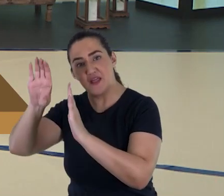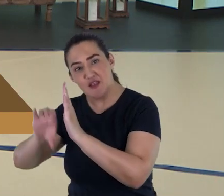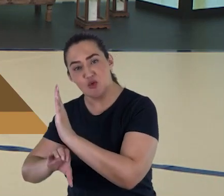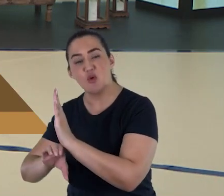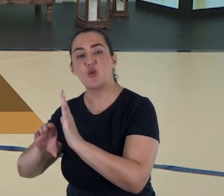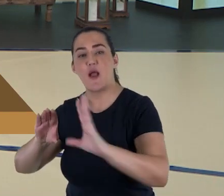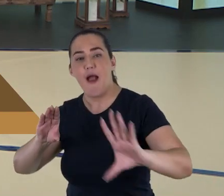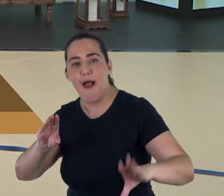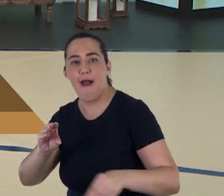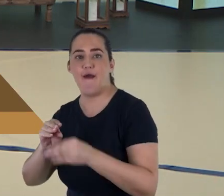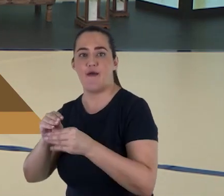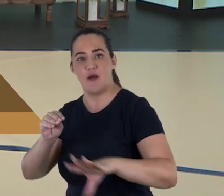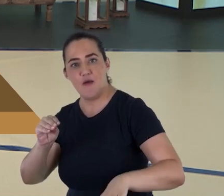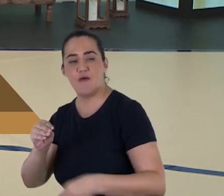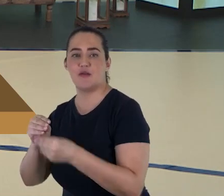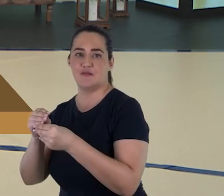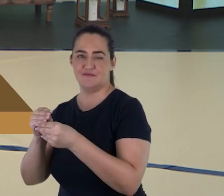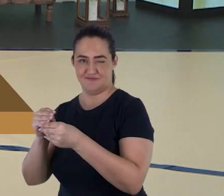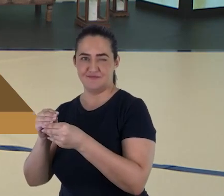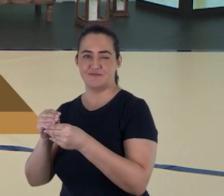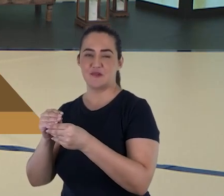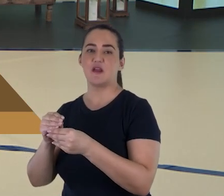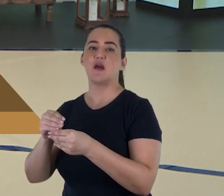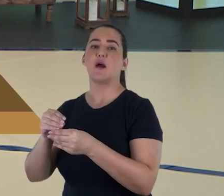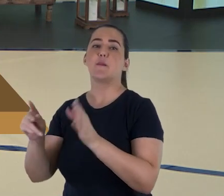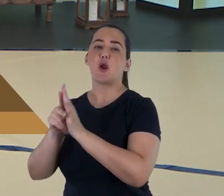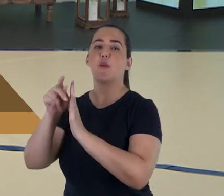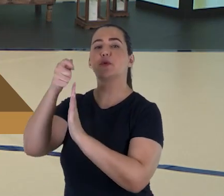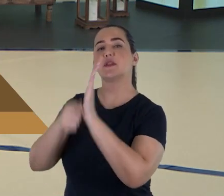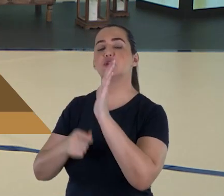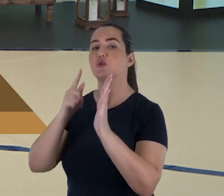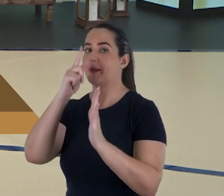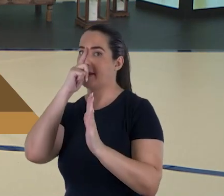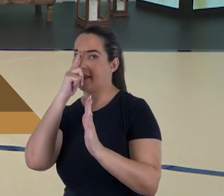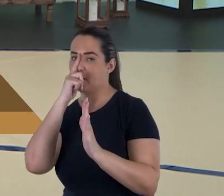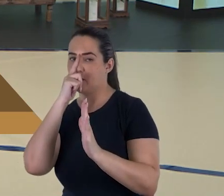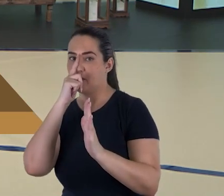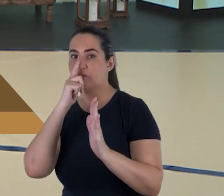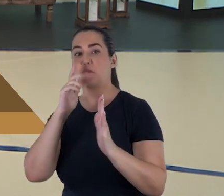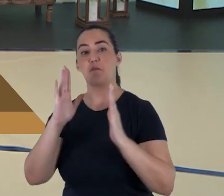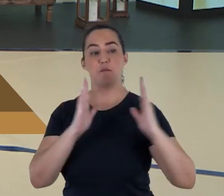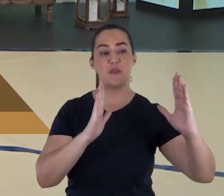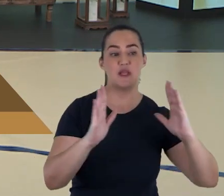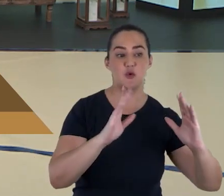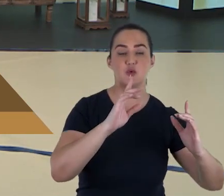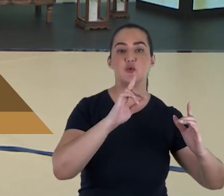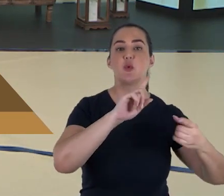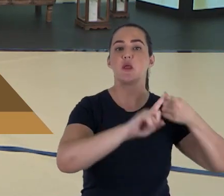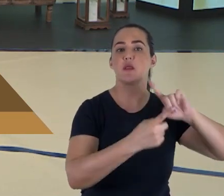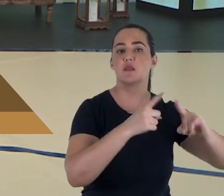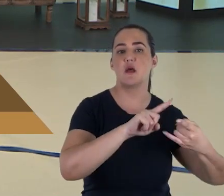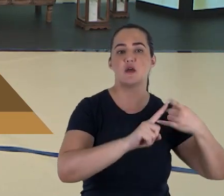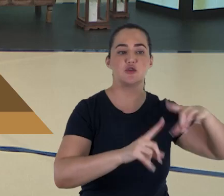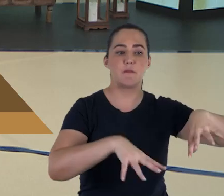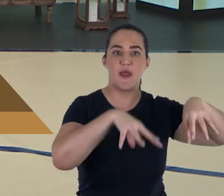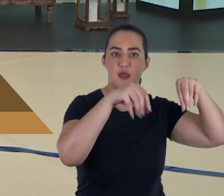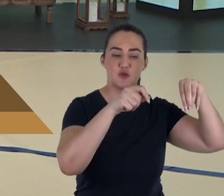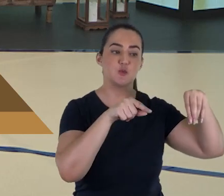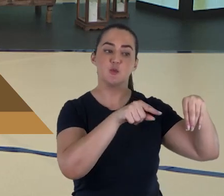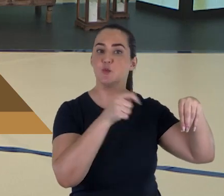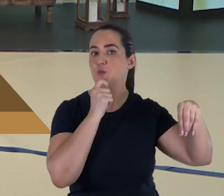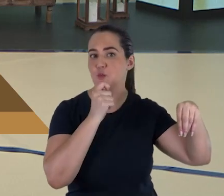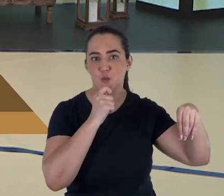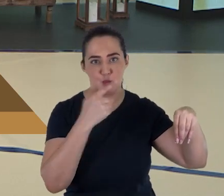acrescentados ali no texto grego de Daniel e na Idade Média, eles também não faziam parte